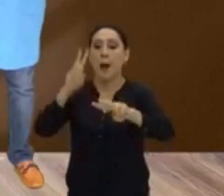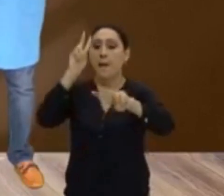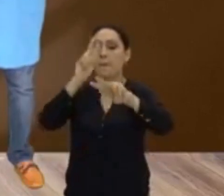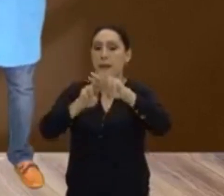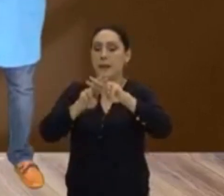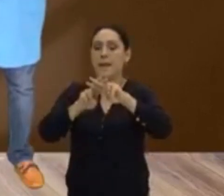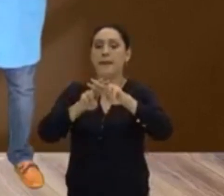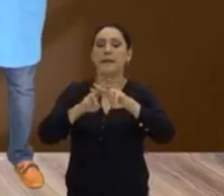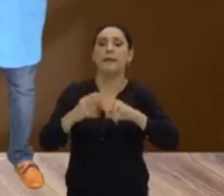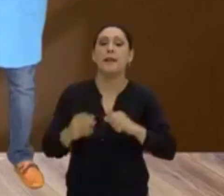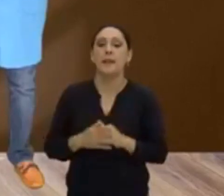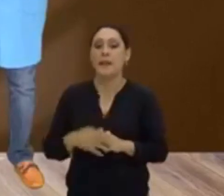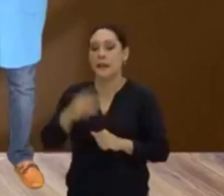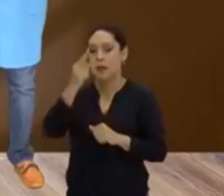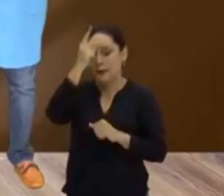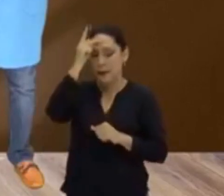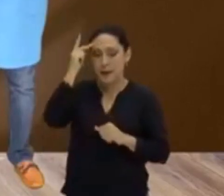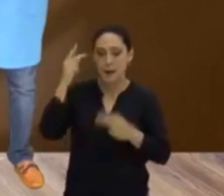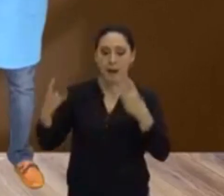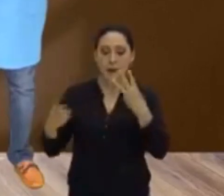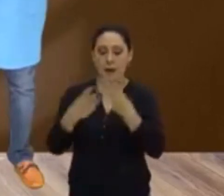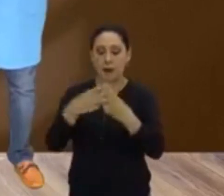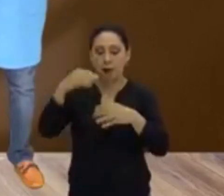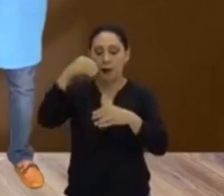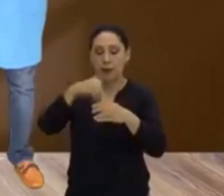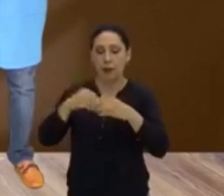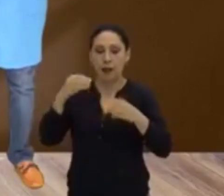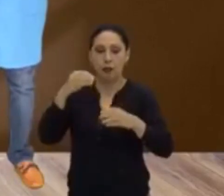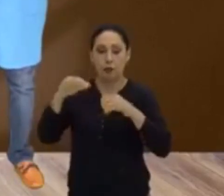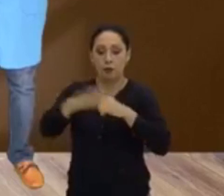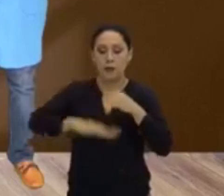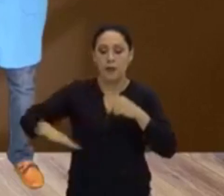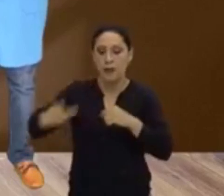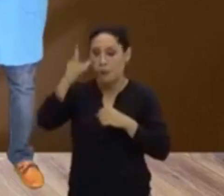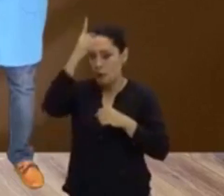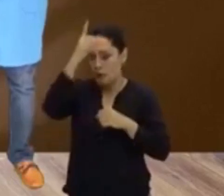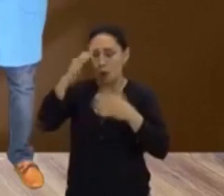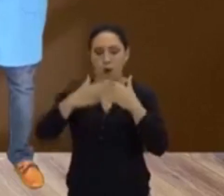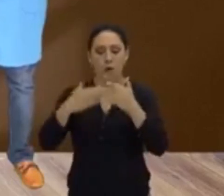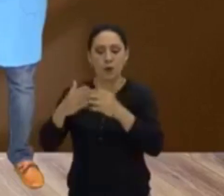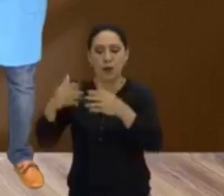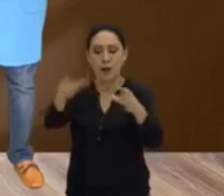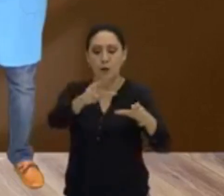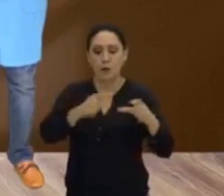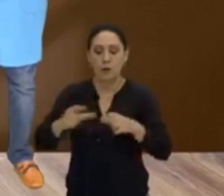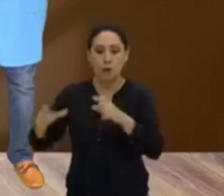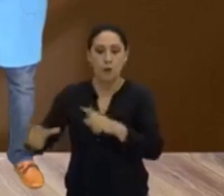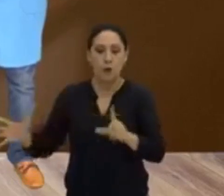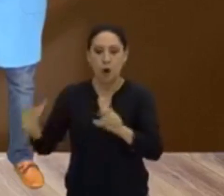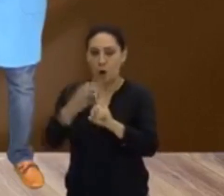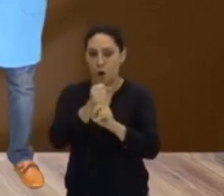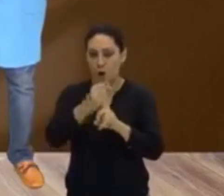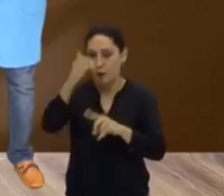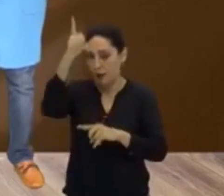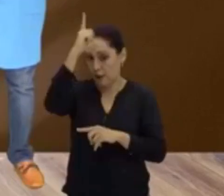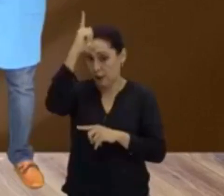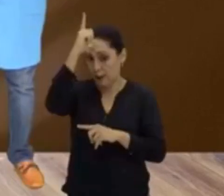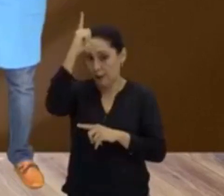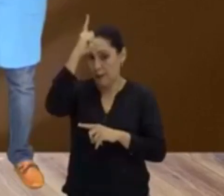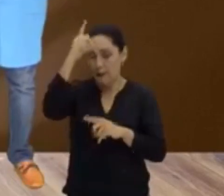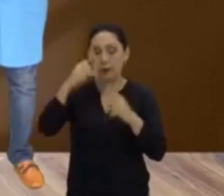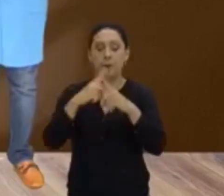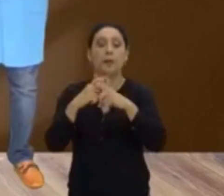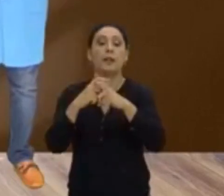capturar judeus no território da Alemanha ou de qualquer outro país conquistado pela Alemanha